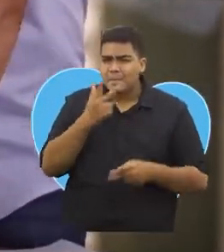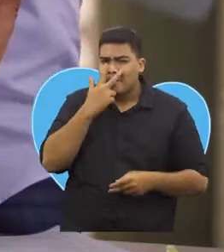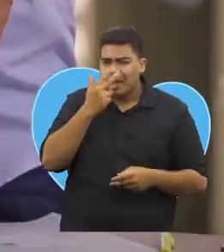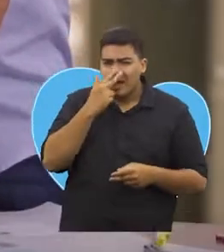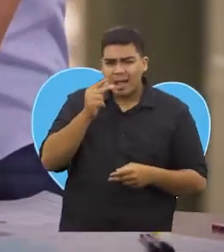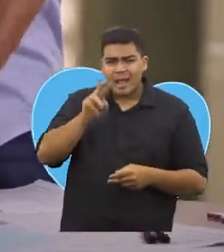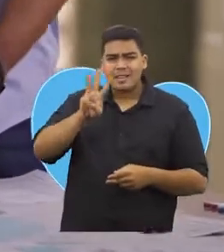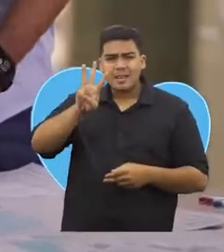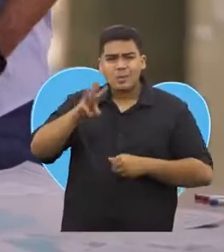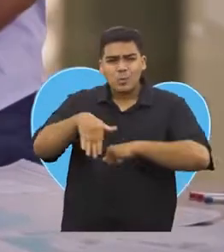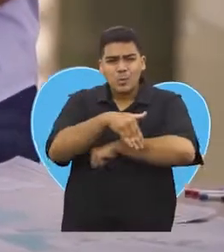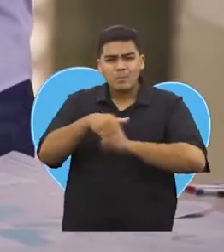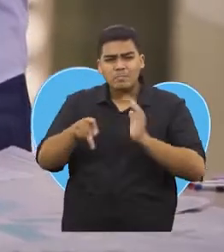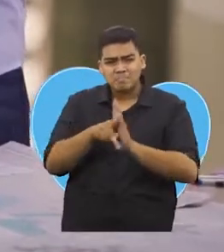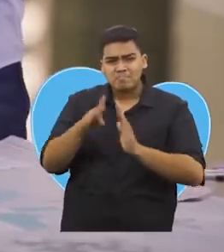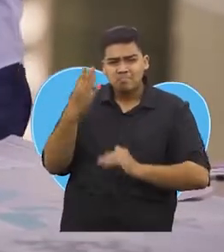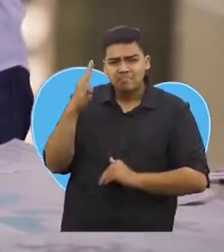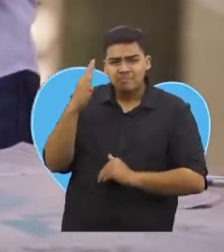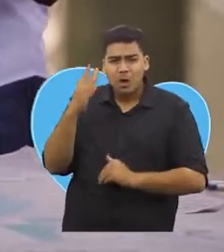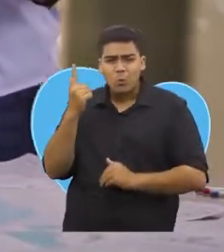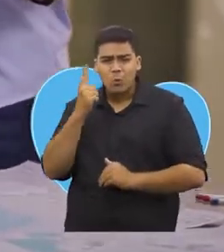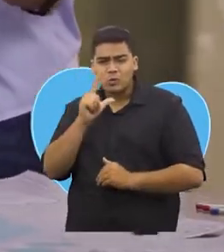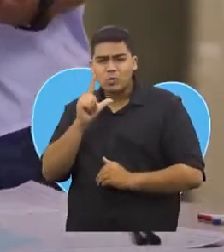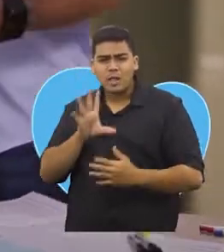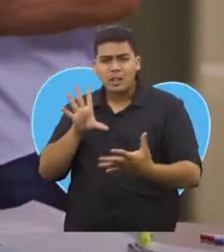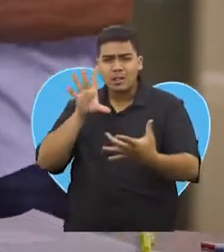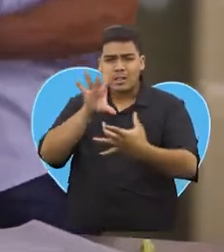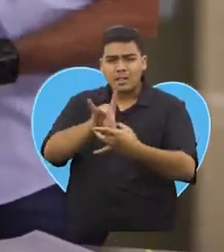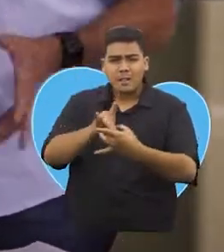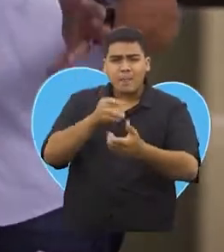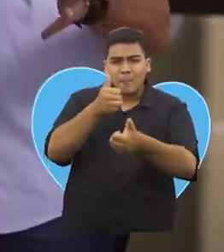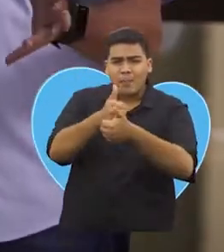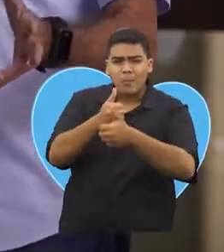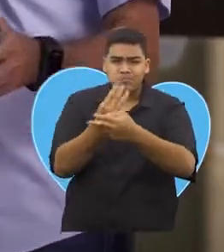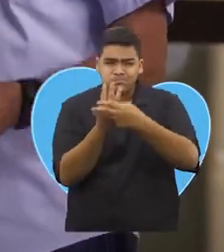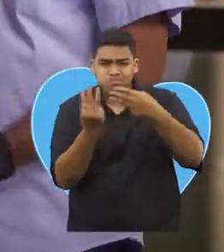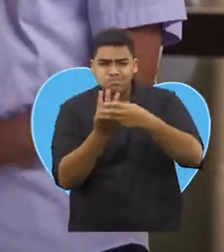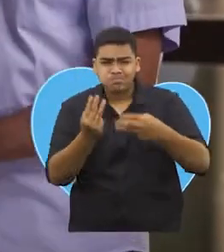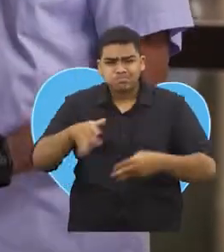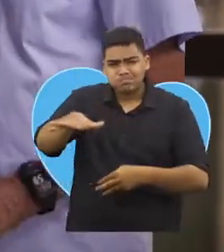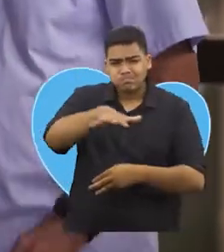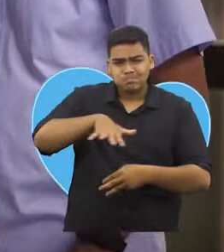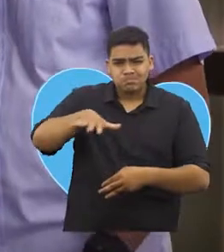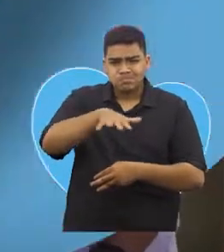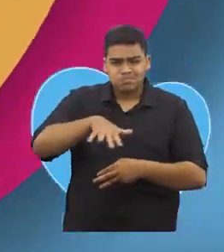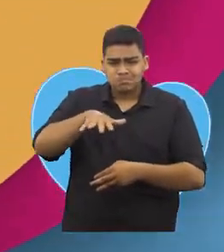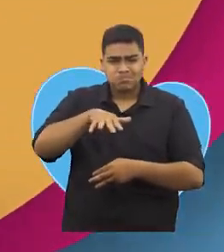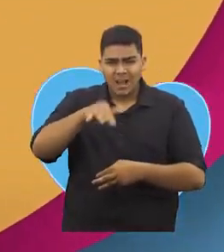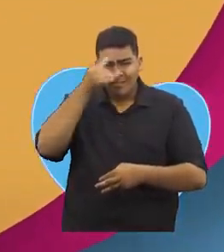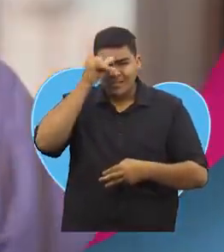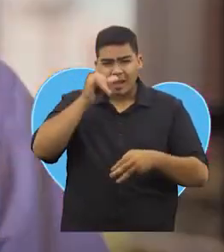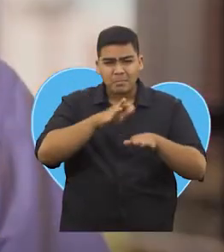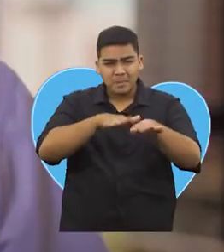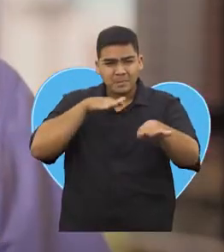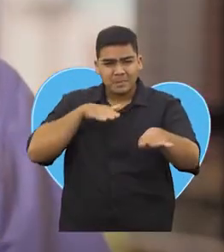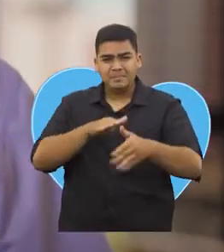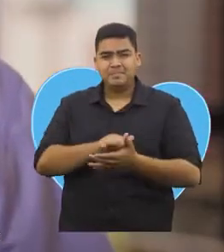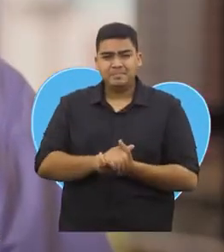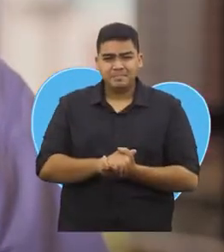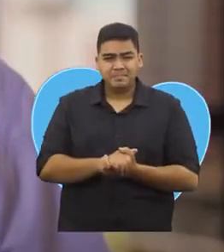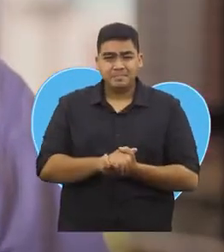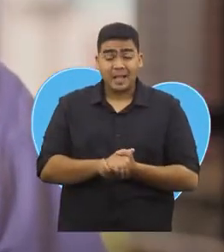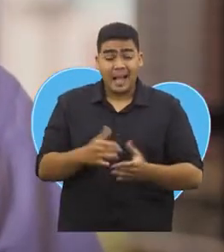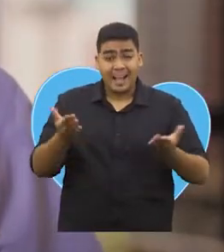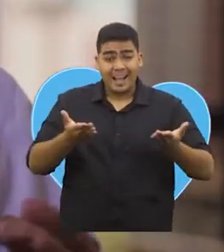ligar as três ruas dentro do bancário com a cidade universitária, criando uma outra alternativa que não a Sérgio Guerra. Chegou a hora